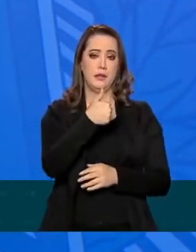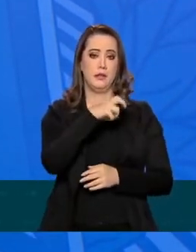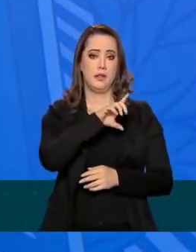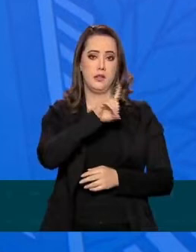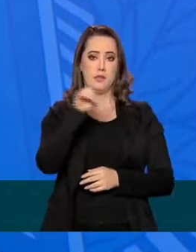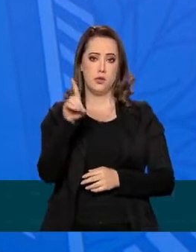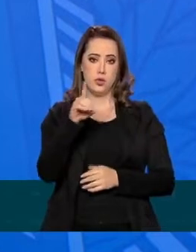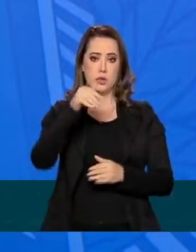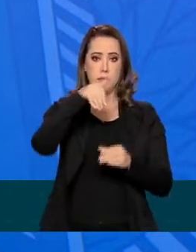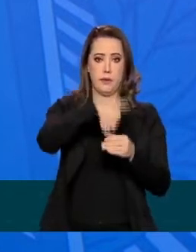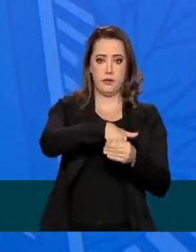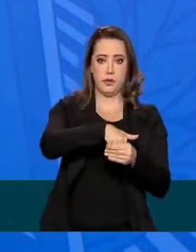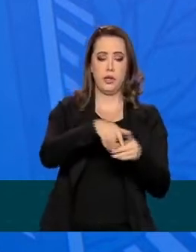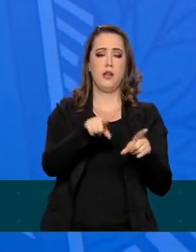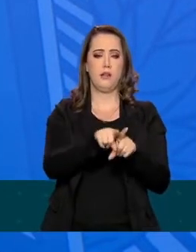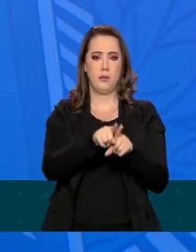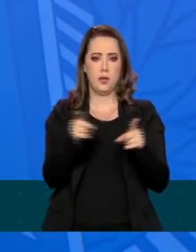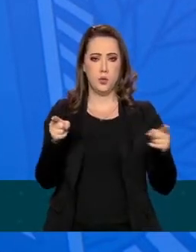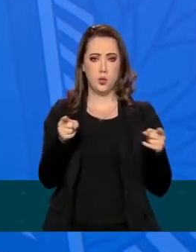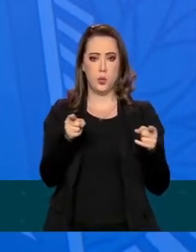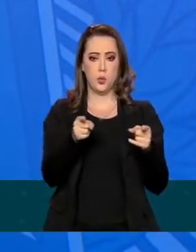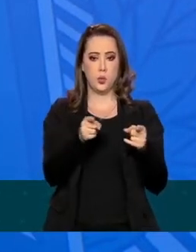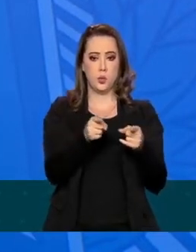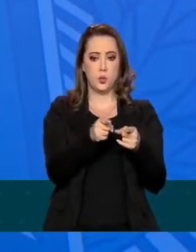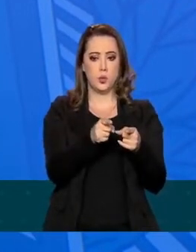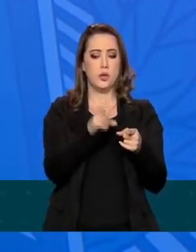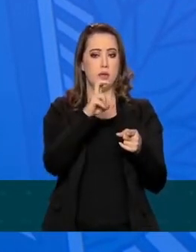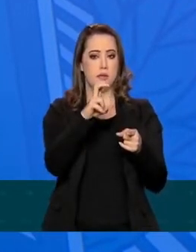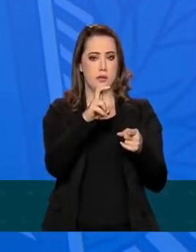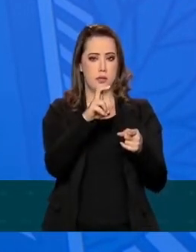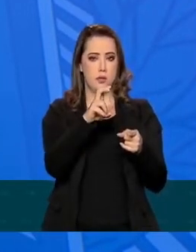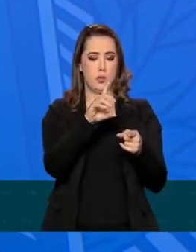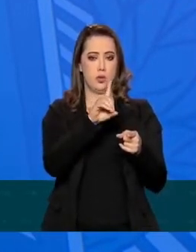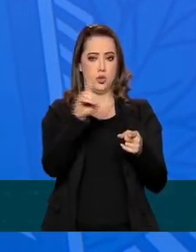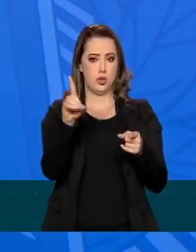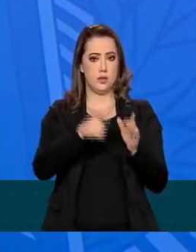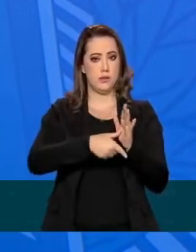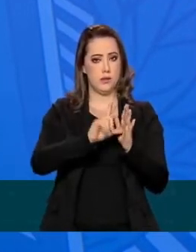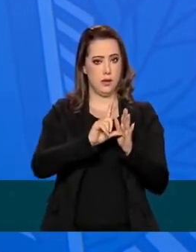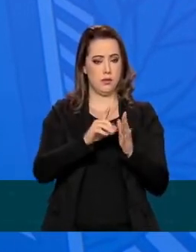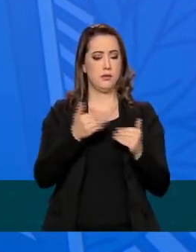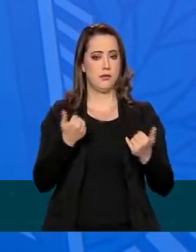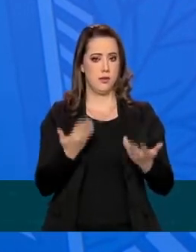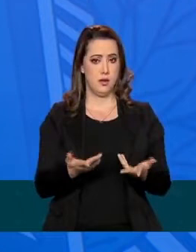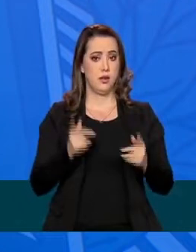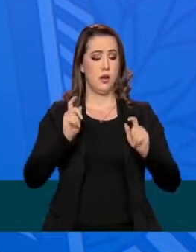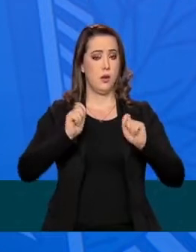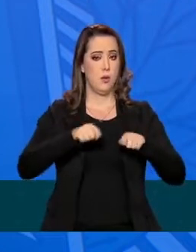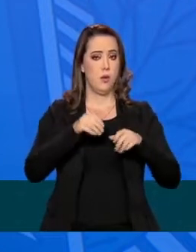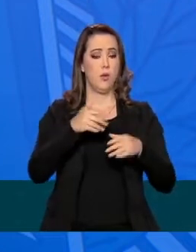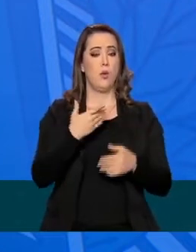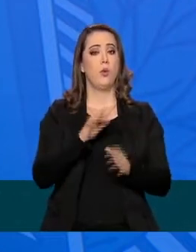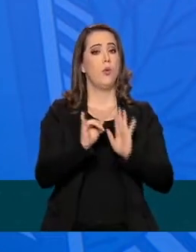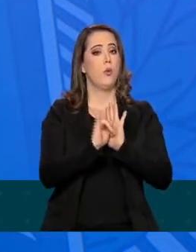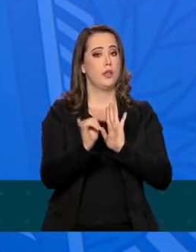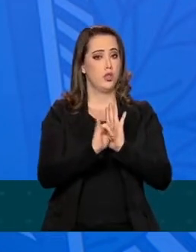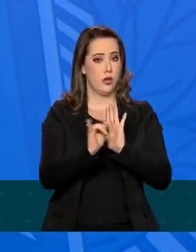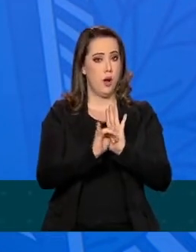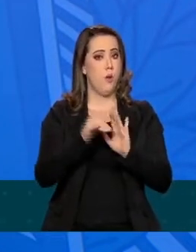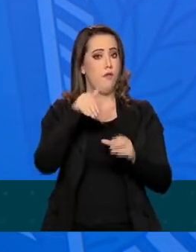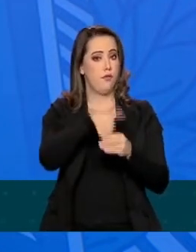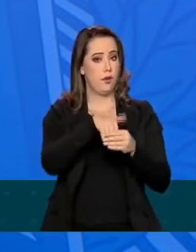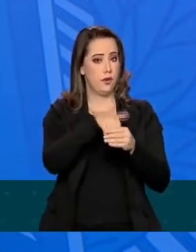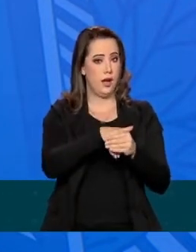votar, também reduziu o prazo, antecipou em cinco dias, e o edital será votado no TCU